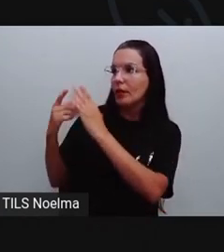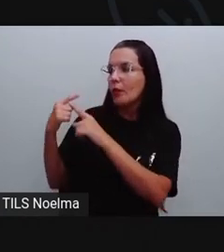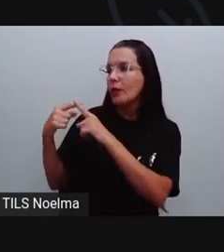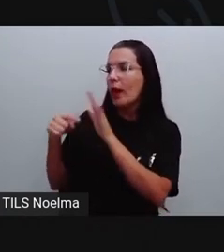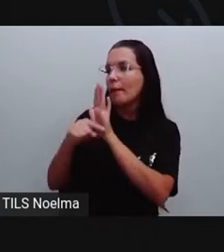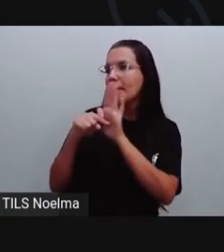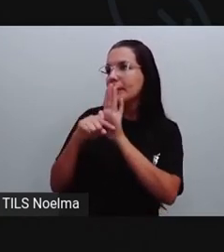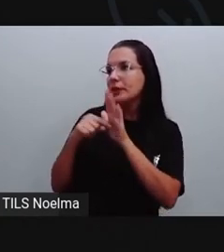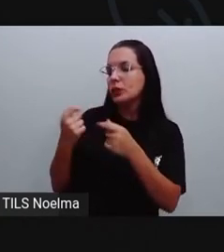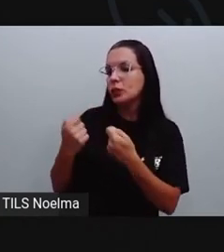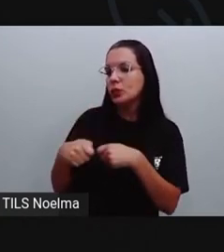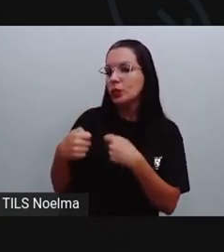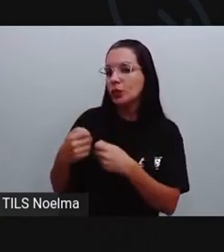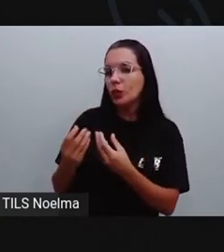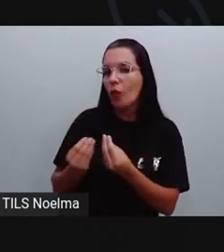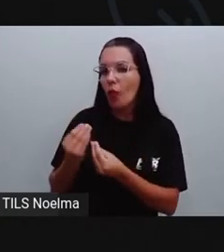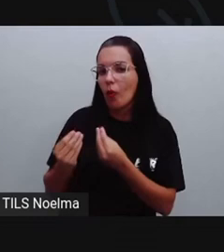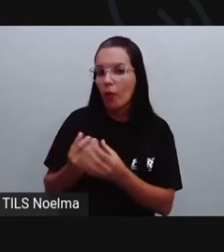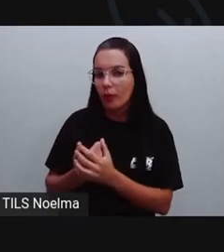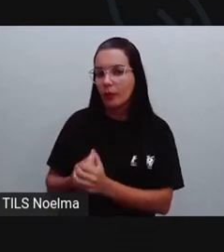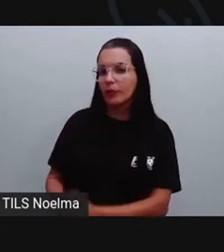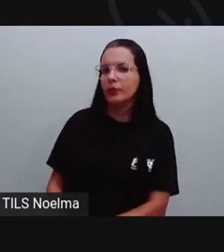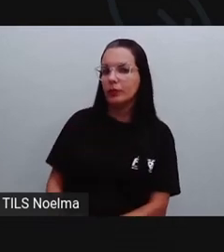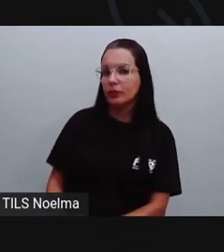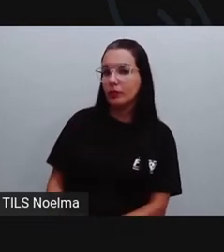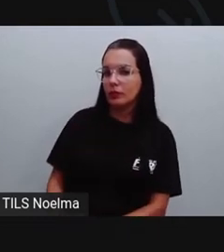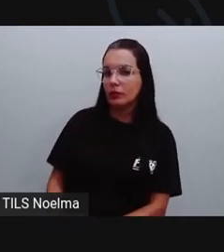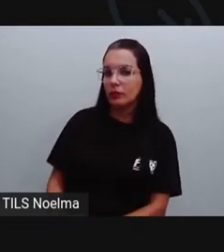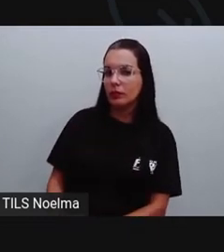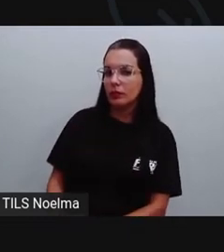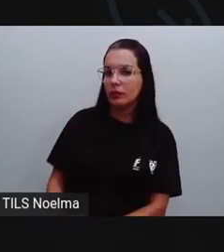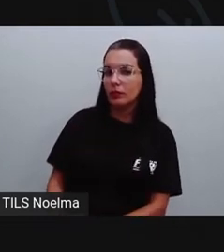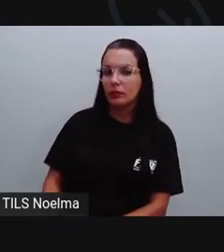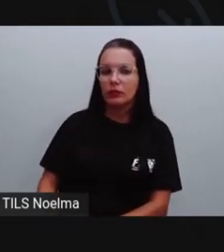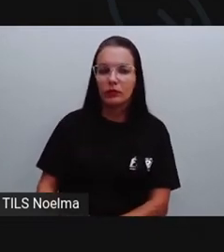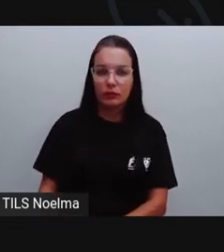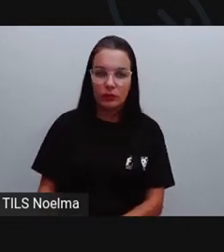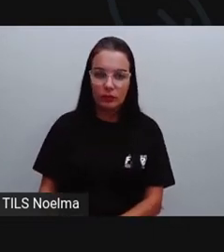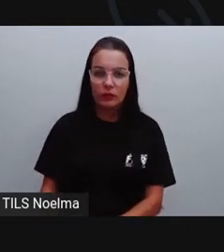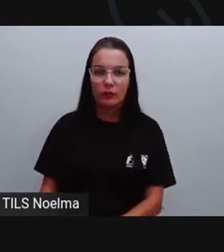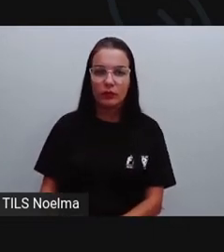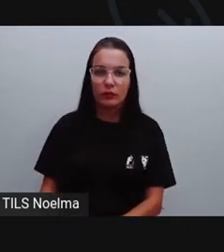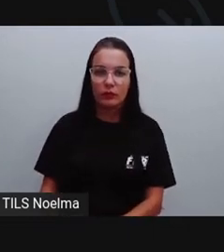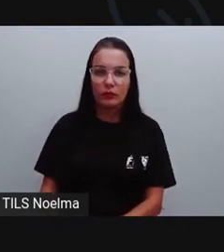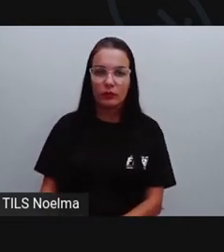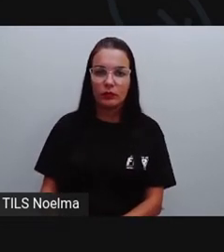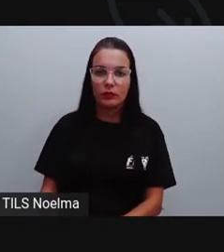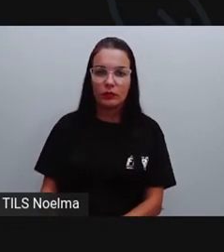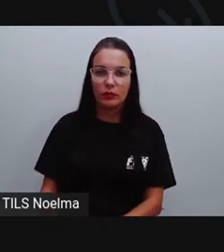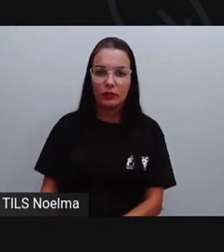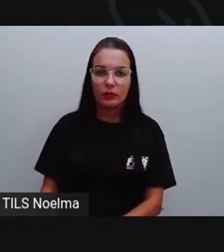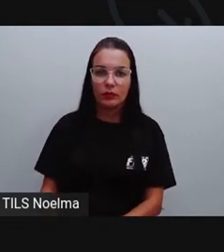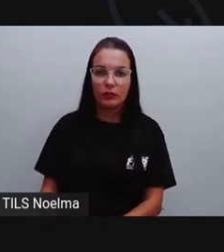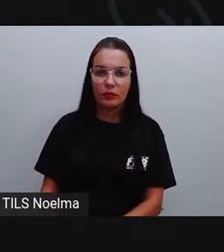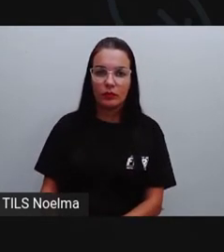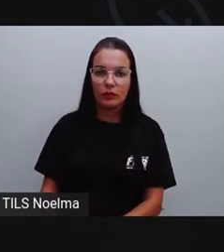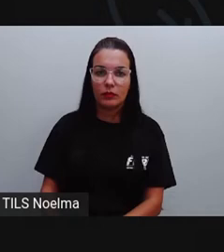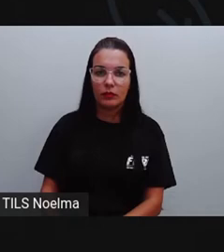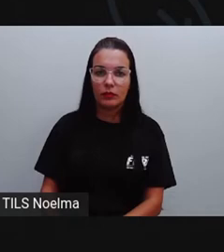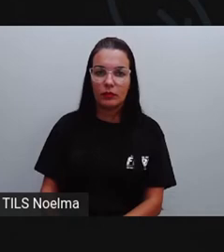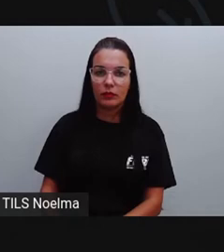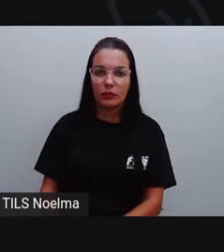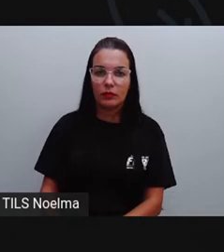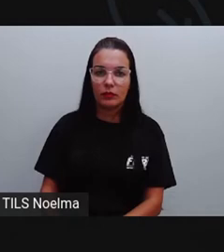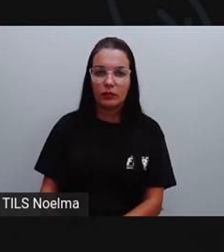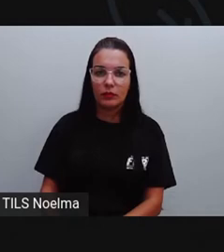Menos 9. Nós vamos ter quanto aqui? 5. Aqui ficaram 4,